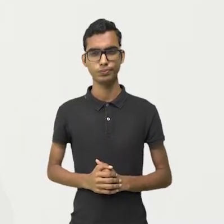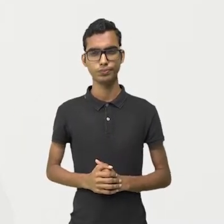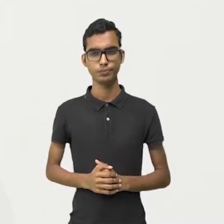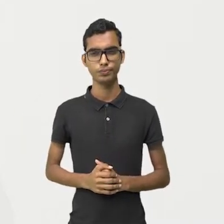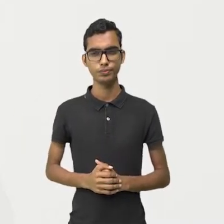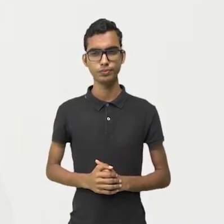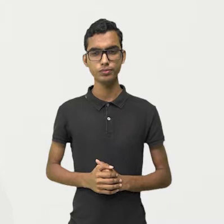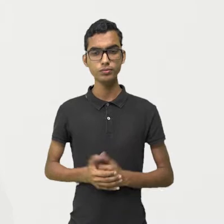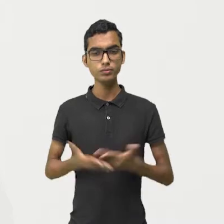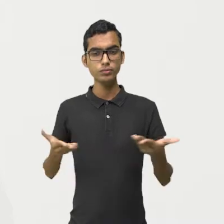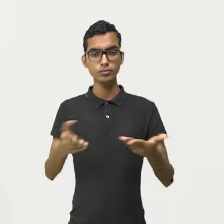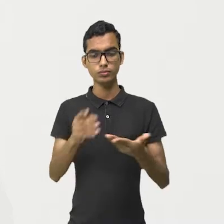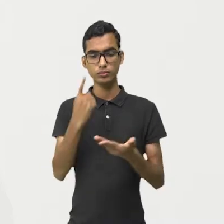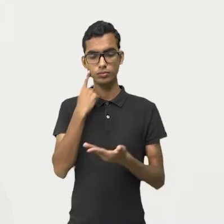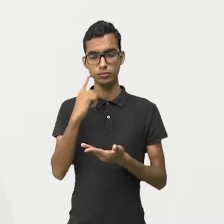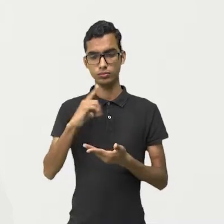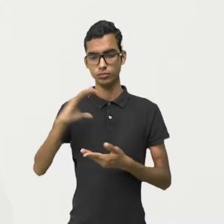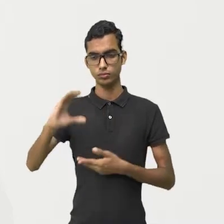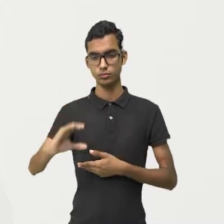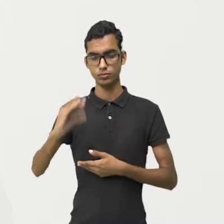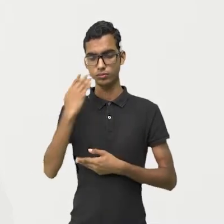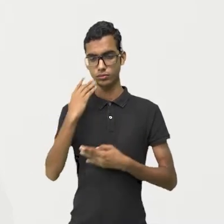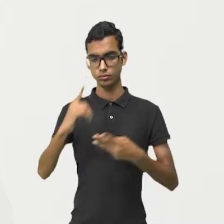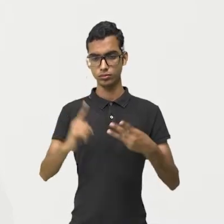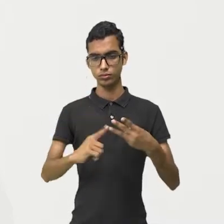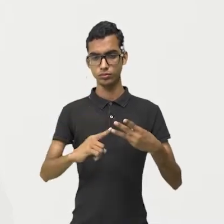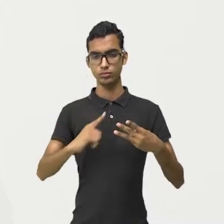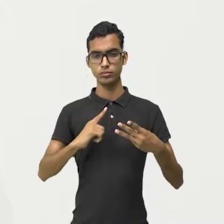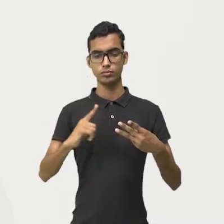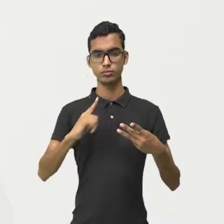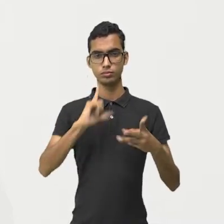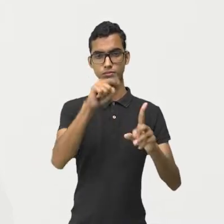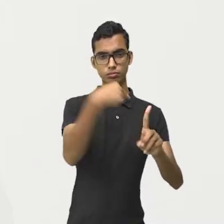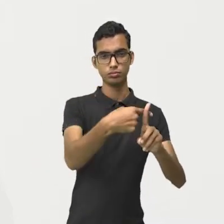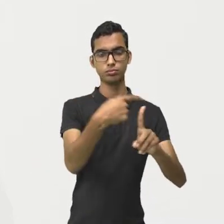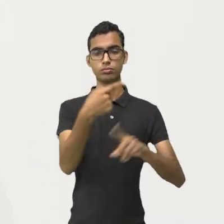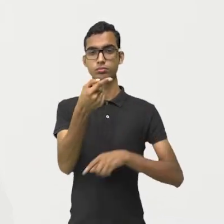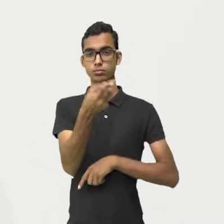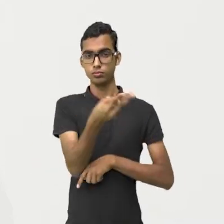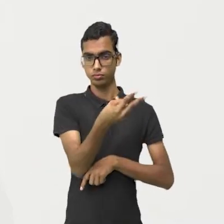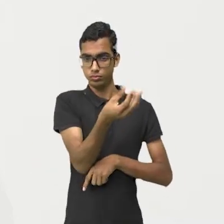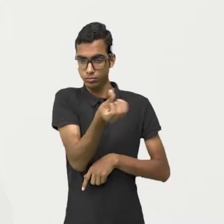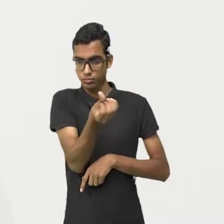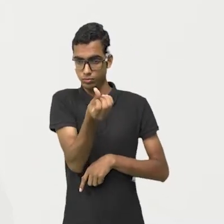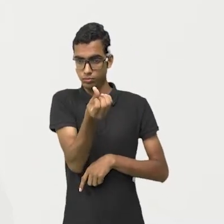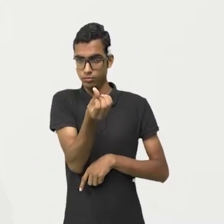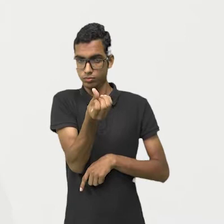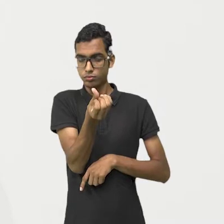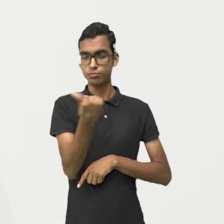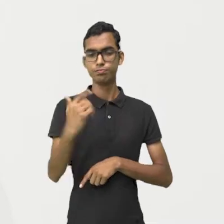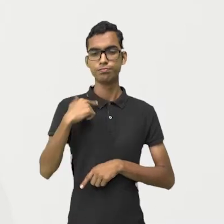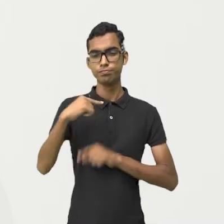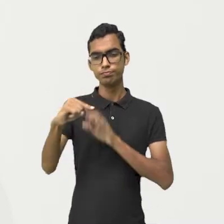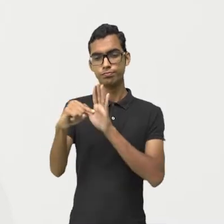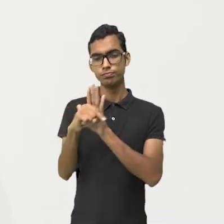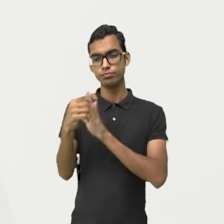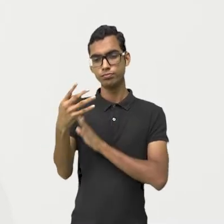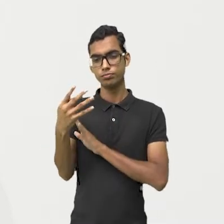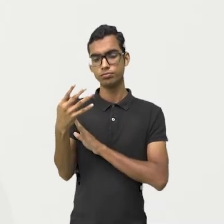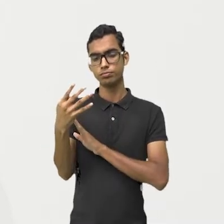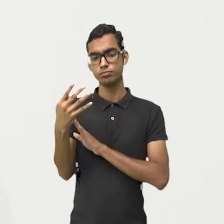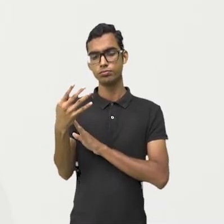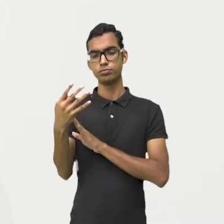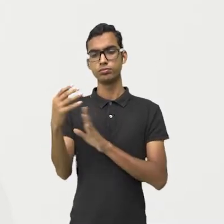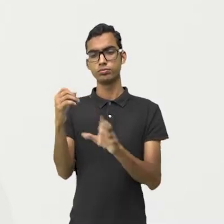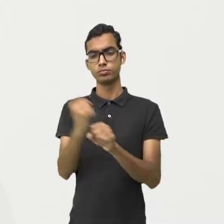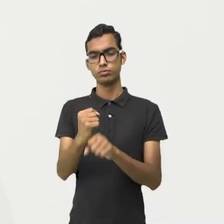9. Agora, o que nós temos? Sinais diferentes, olha. Nesse caso e nesse caso. Só a ordem que foi